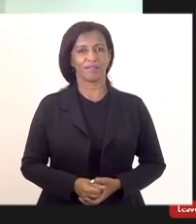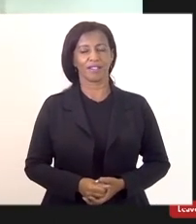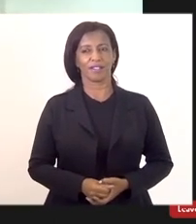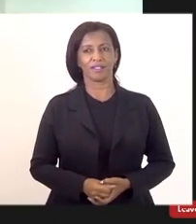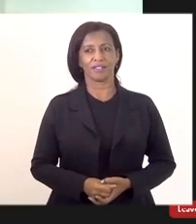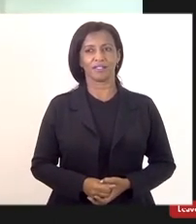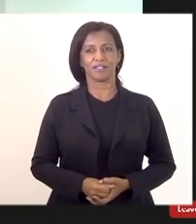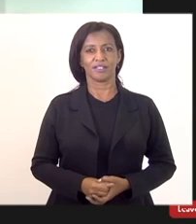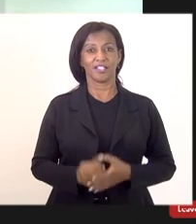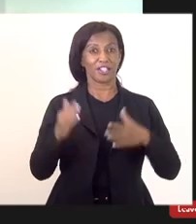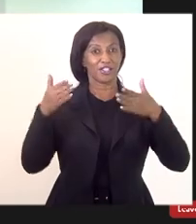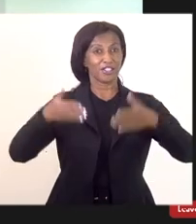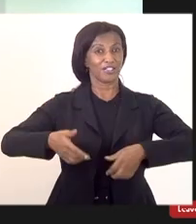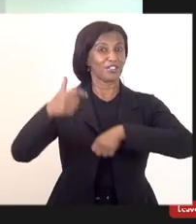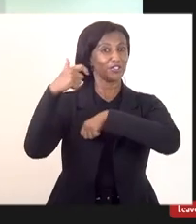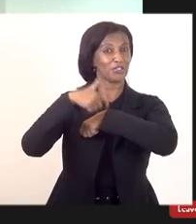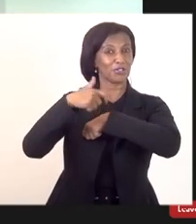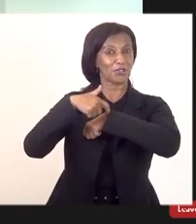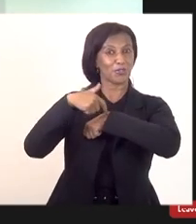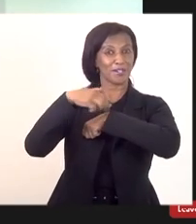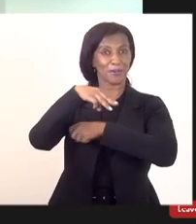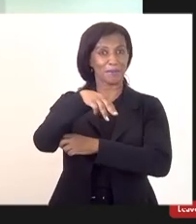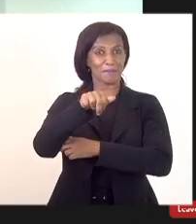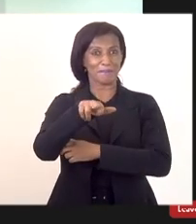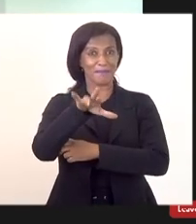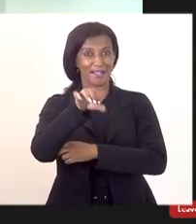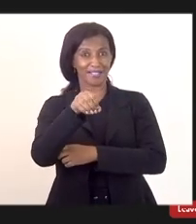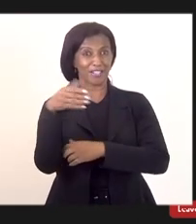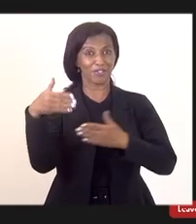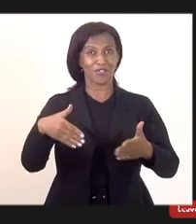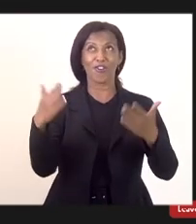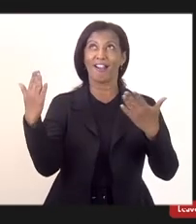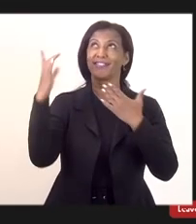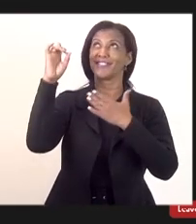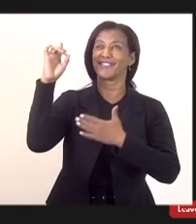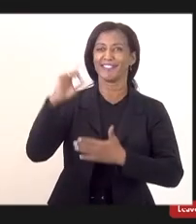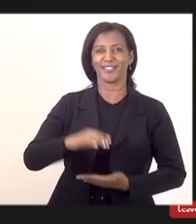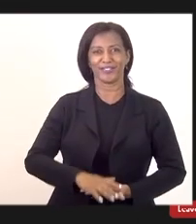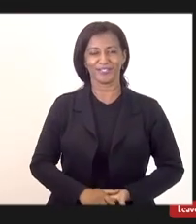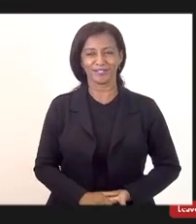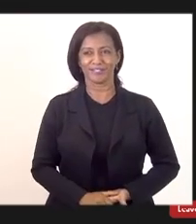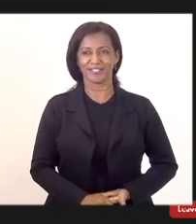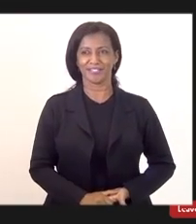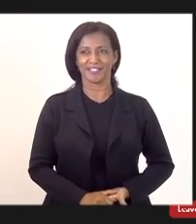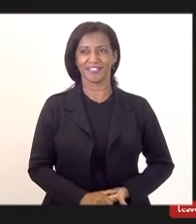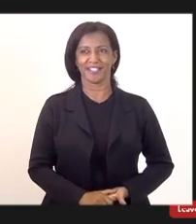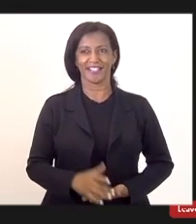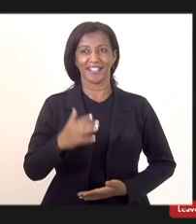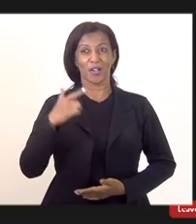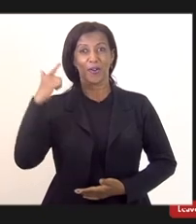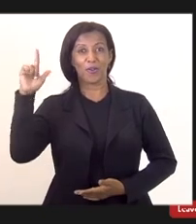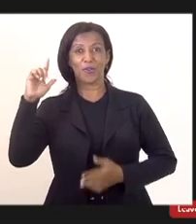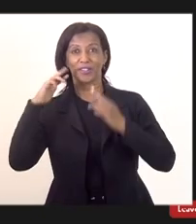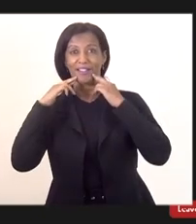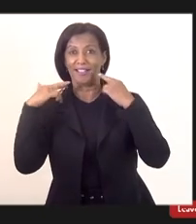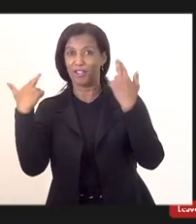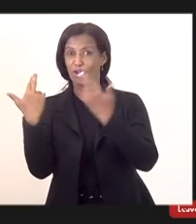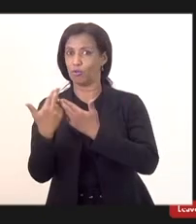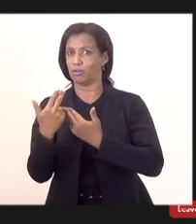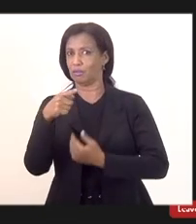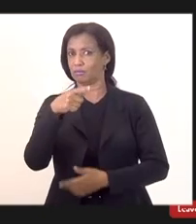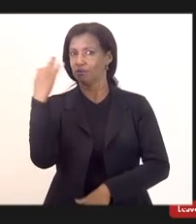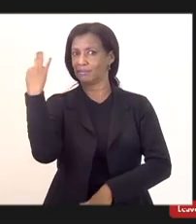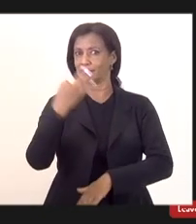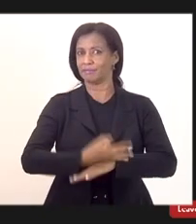Chegou no horário, né, Marcelo do Seudino? Chegou no horário, graças a Deus. Ainda estão na outra reunião aqui, na outra reunião que o senhor não